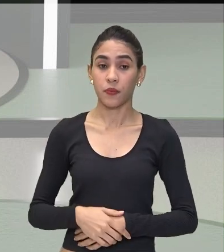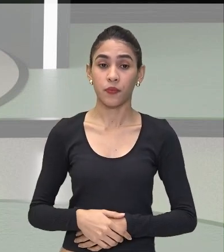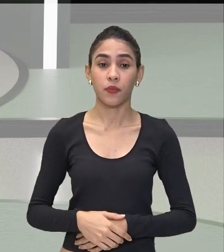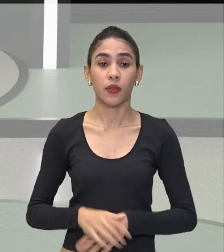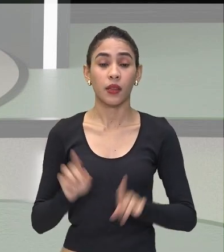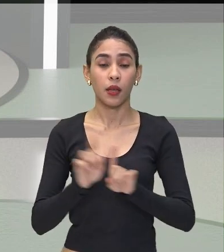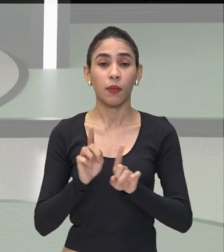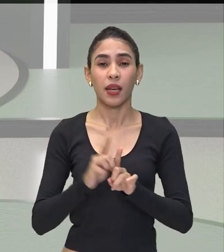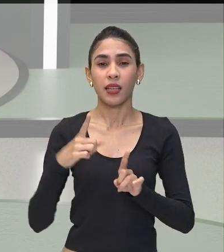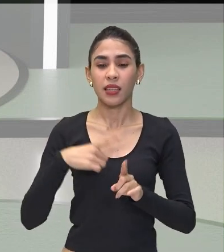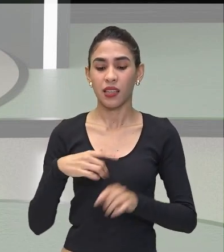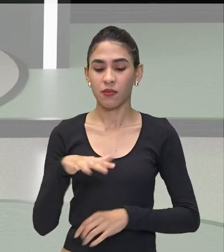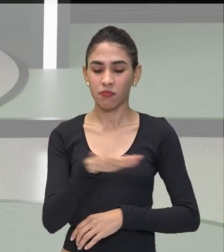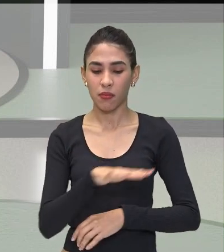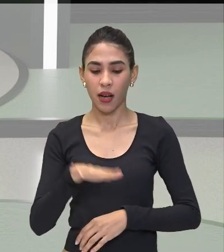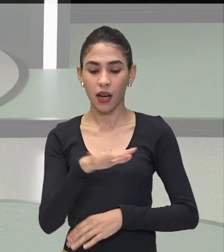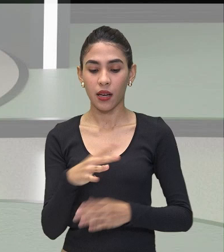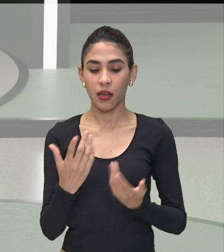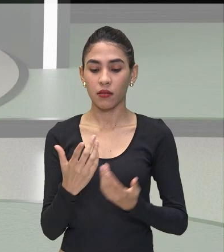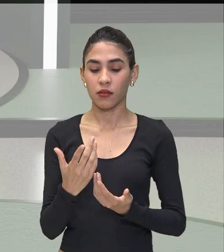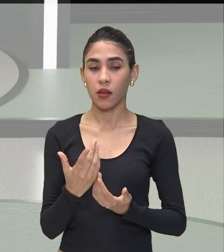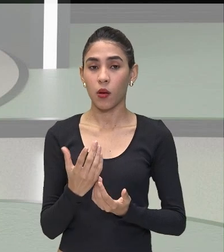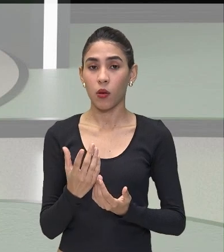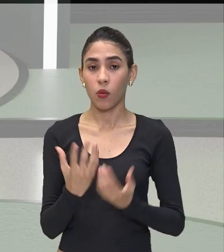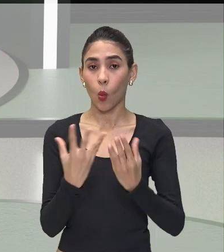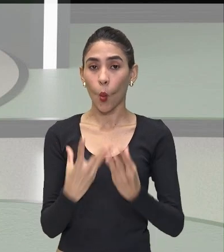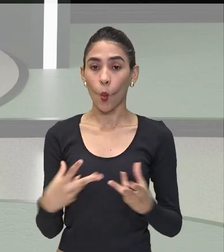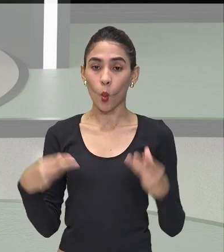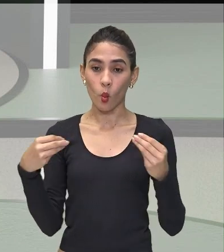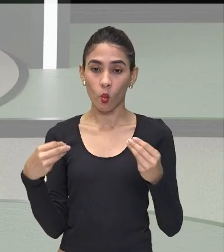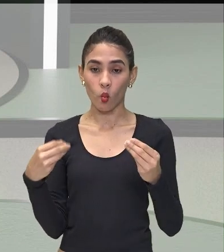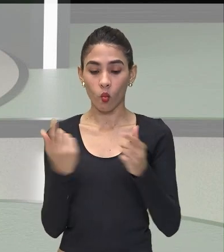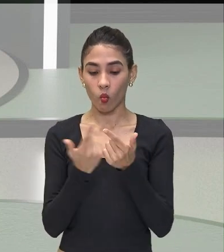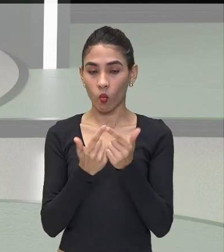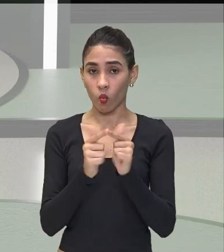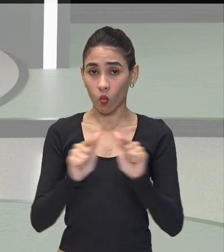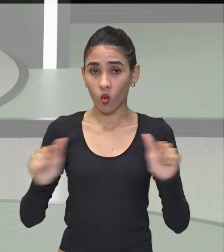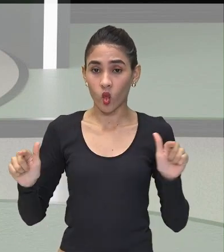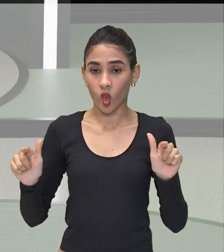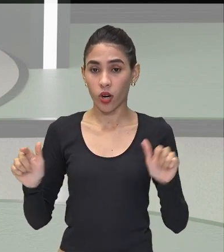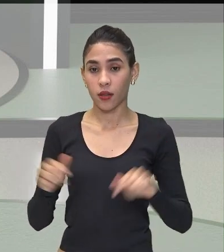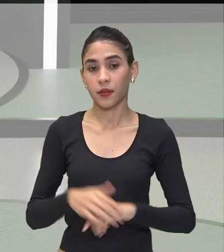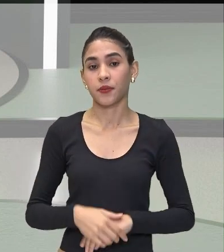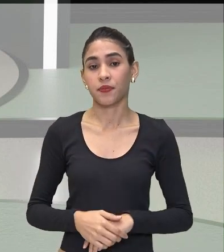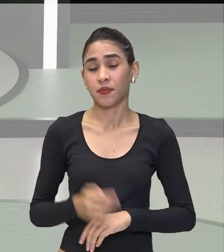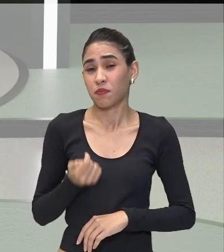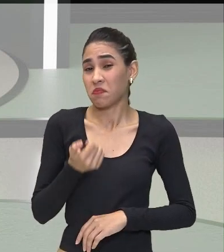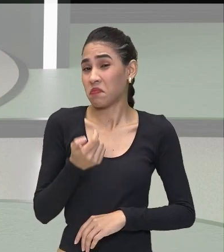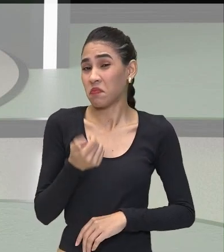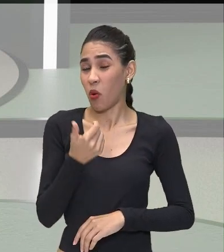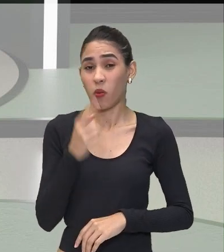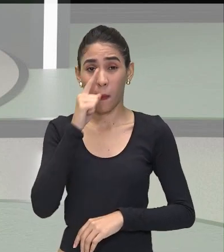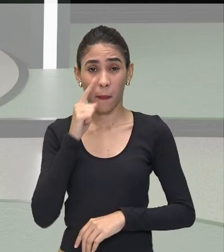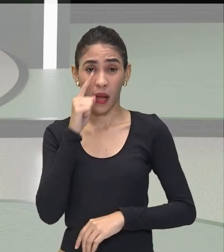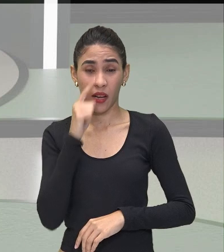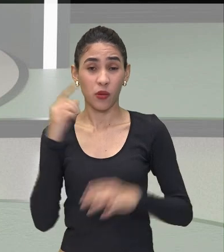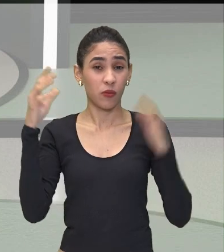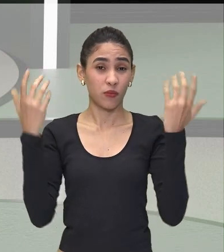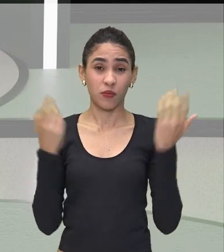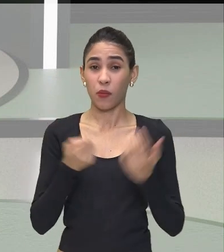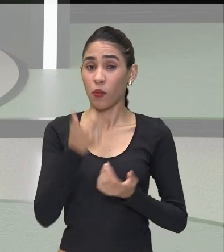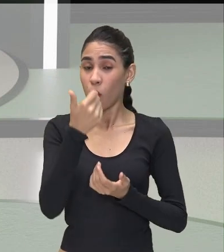Seca A maior parte Do tempo Ela está Nessa região Seca Existem Poucos Períodos De chuva